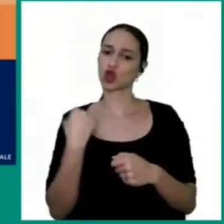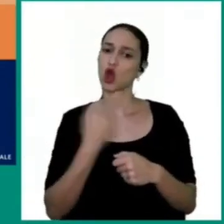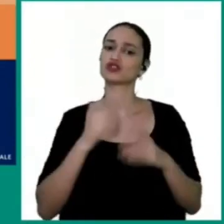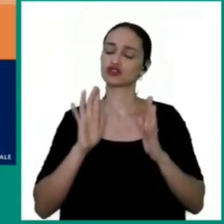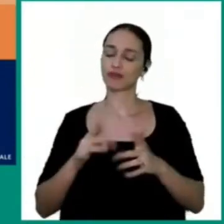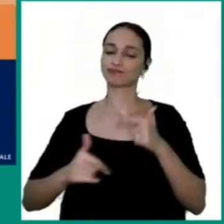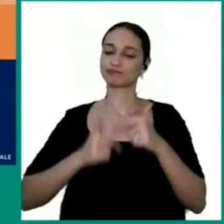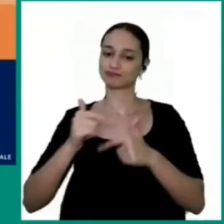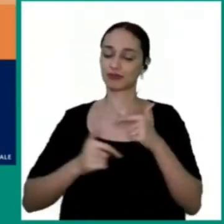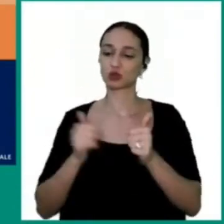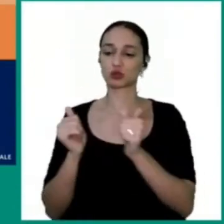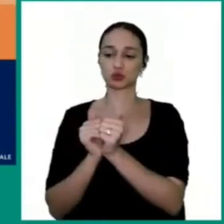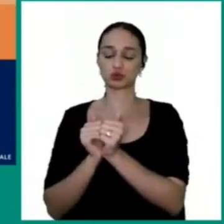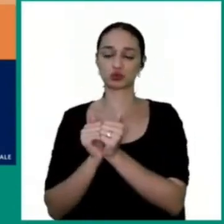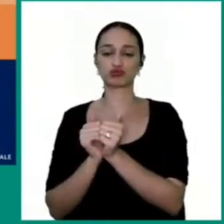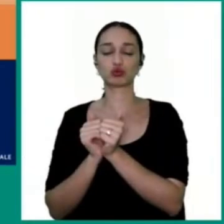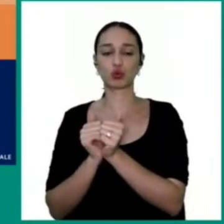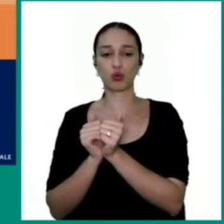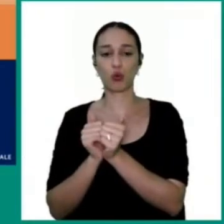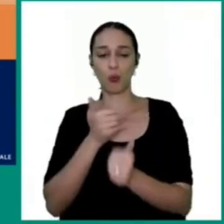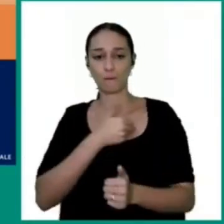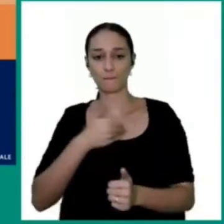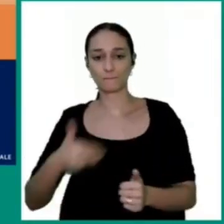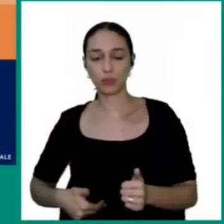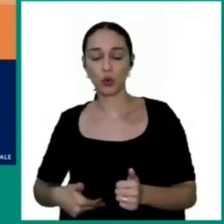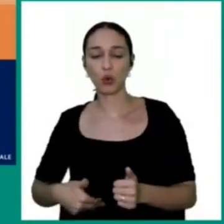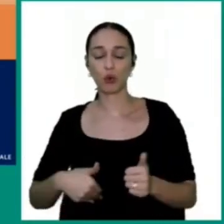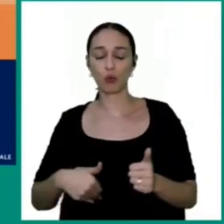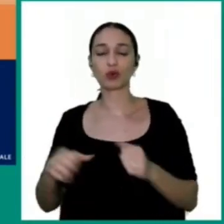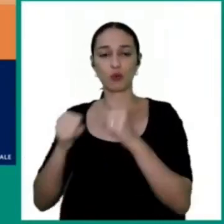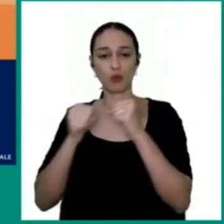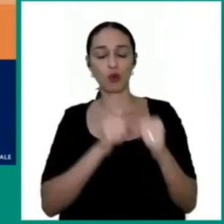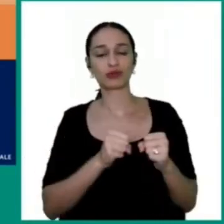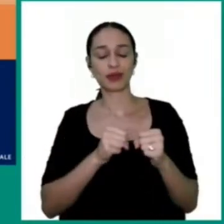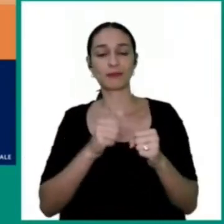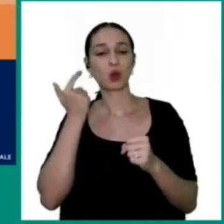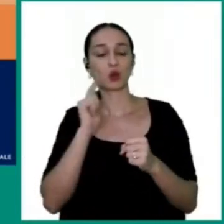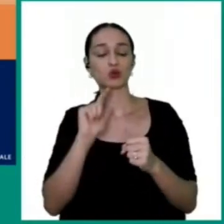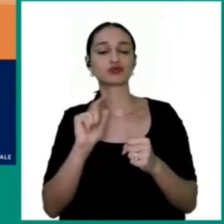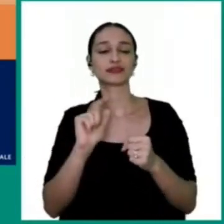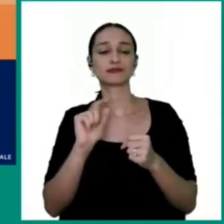junto com o Poder Público para incorporar melhorias nesse sistema de alerta alarme.